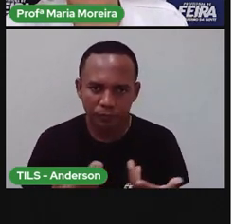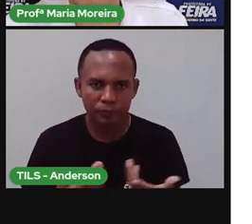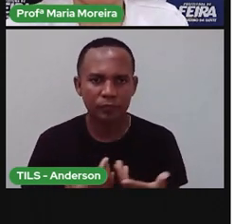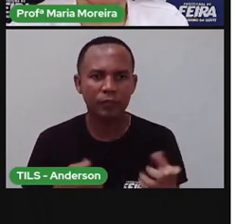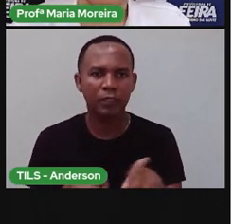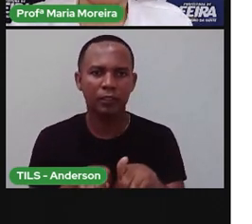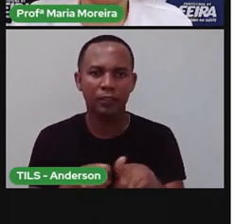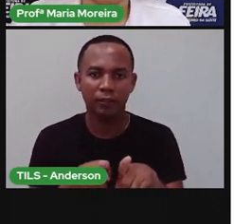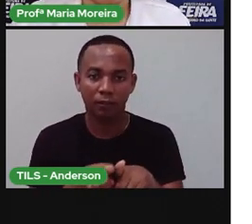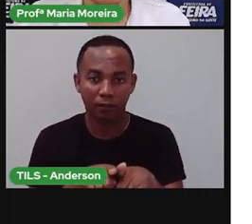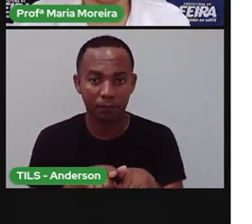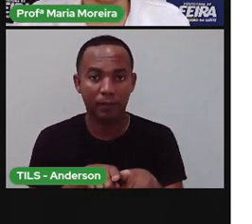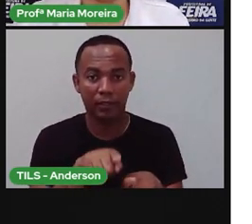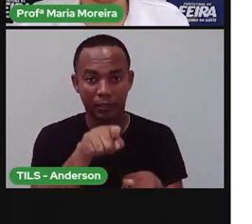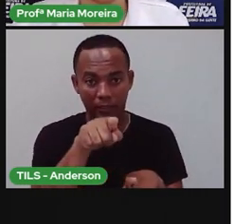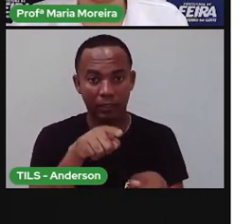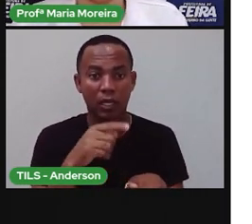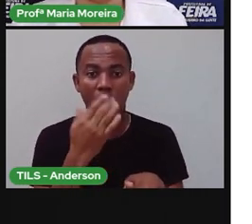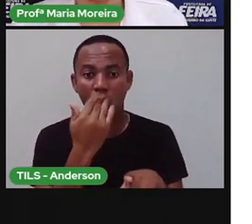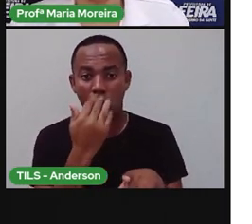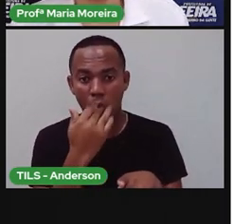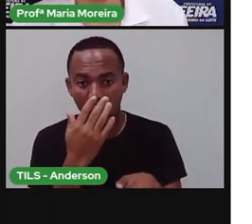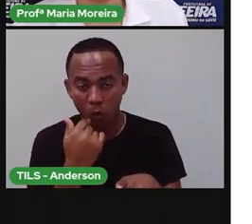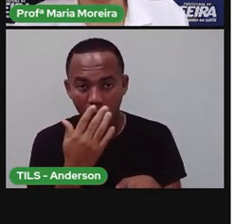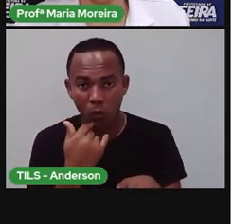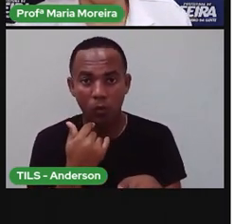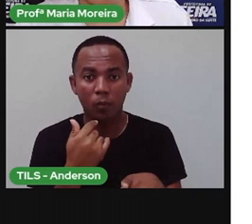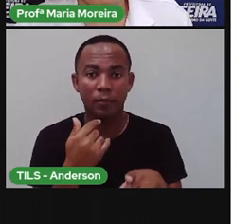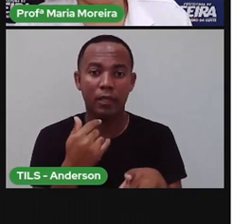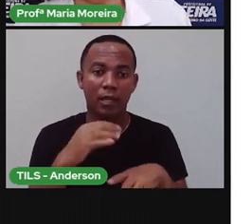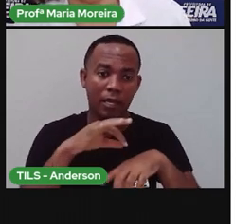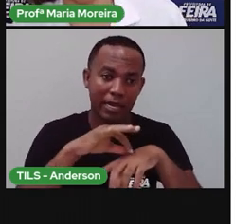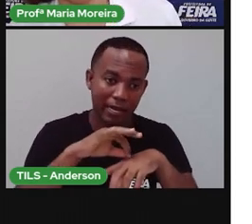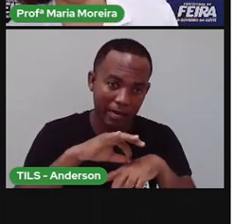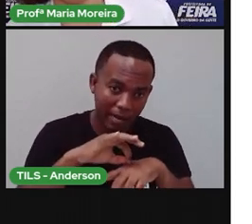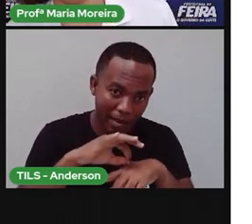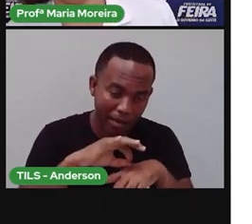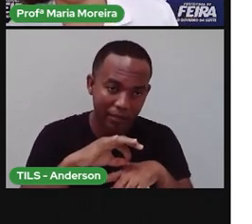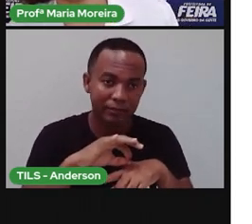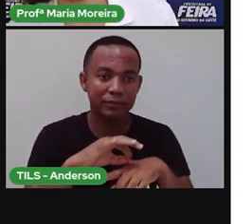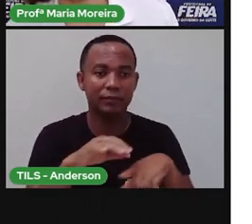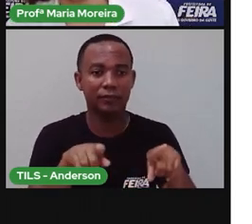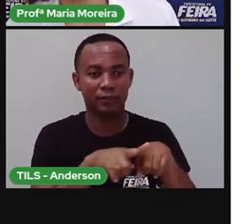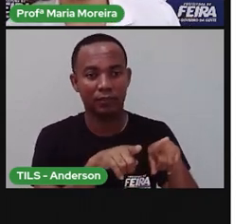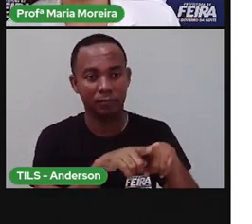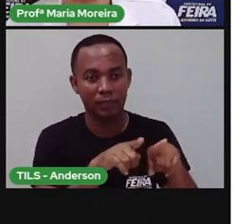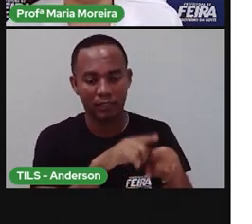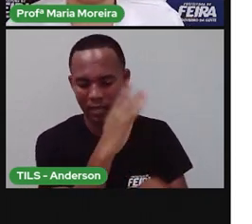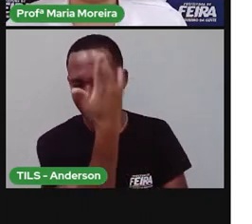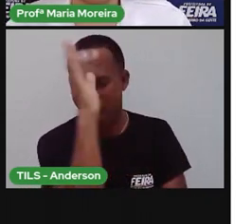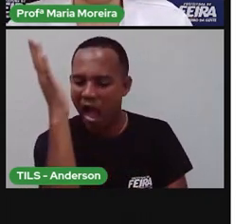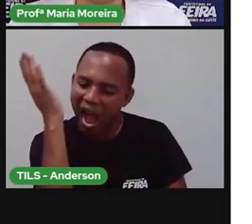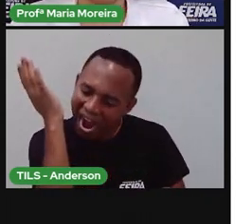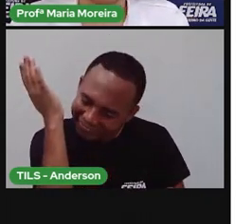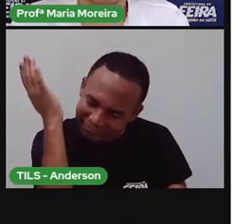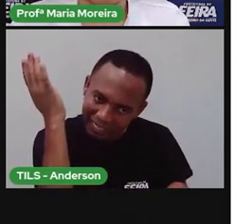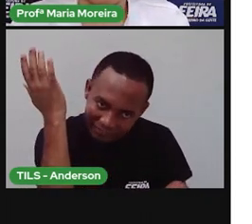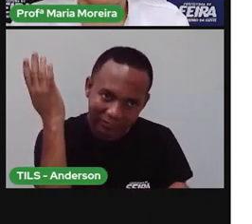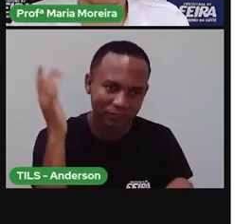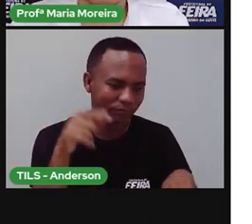também, tá? Animais que se alimentam tanto de animais quanto de plantas. São os animais